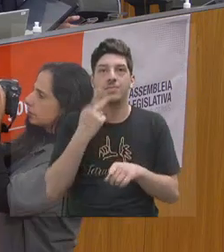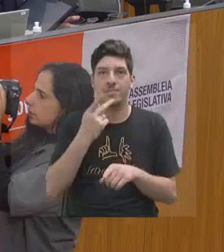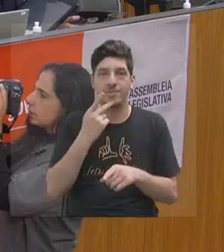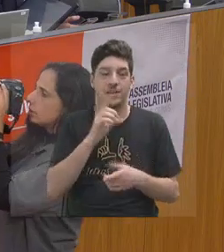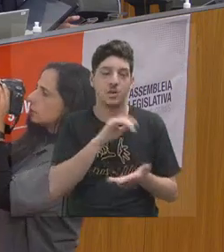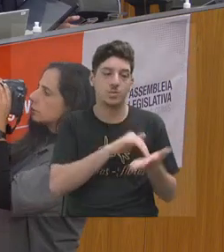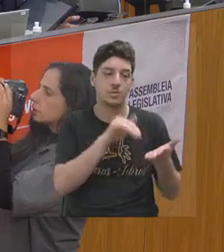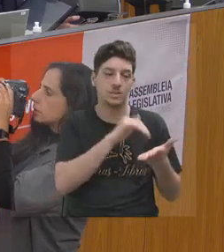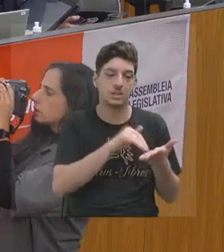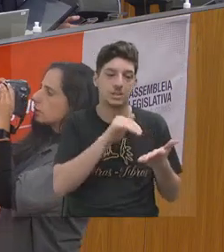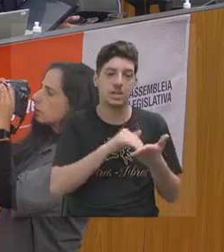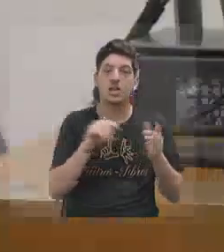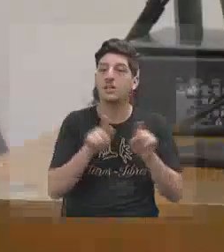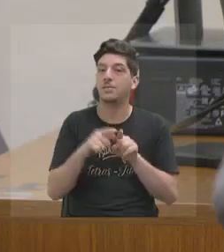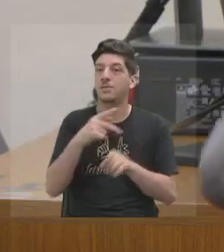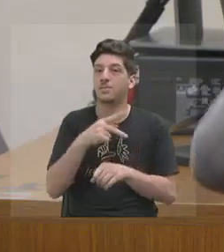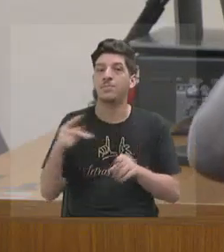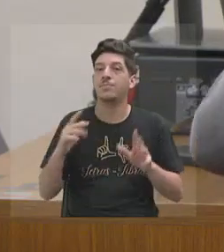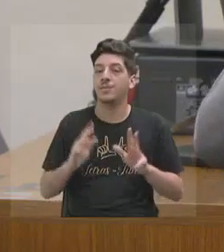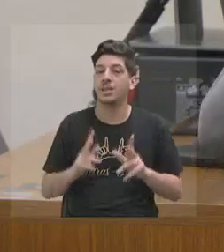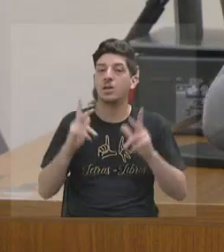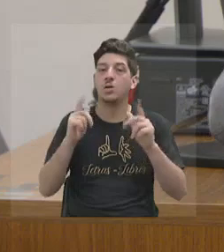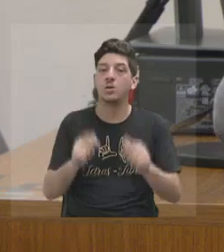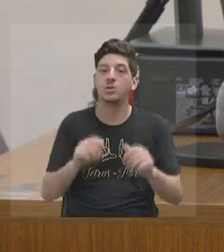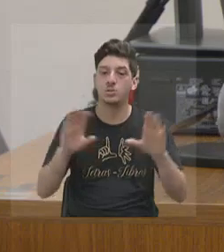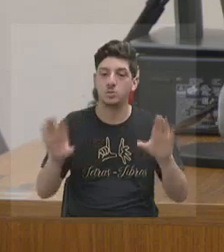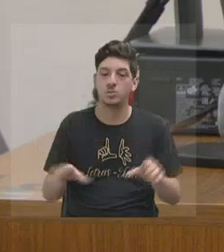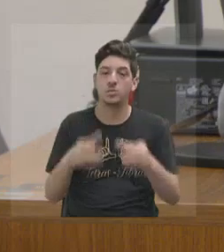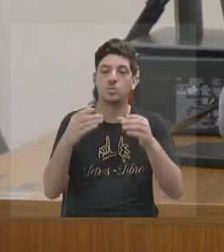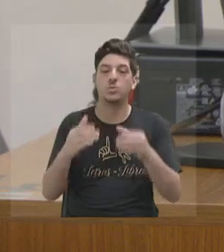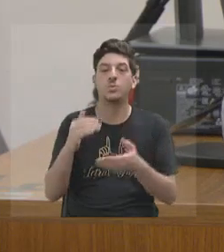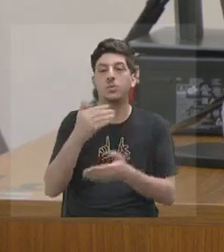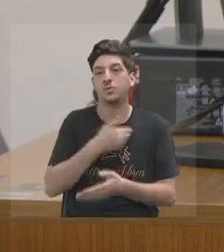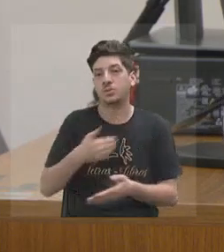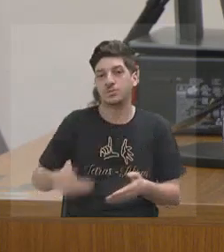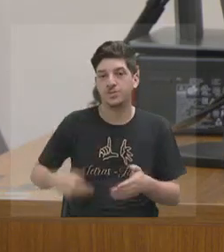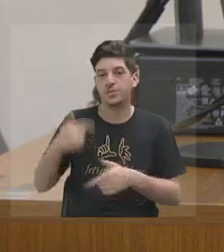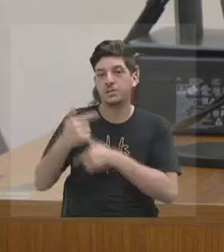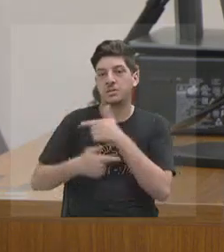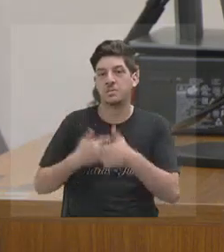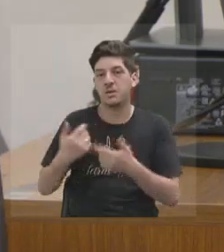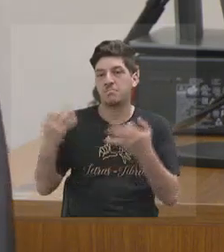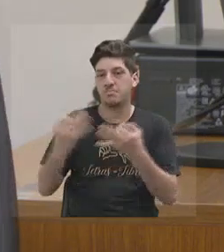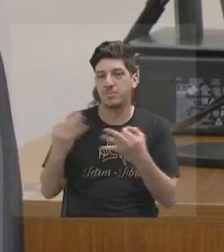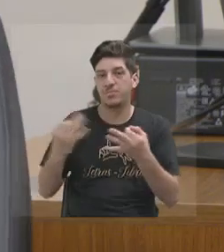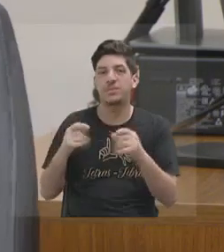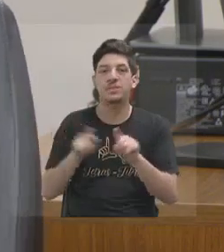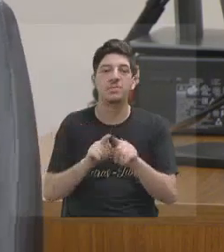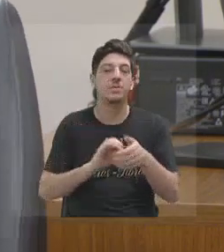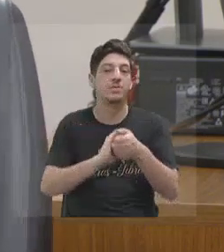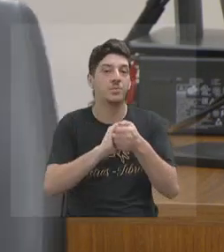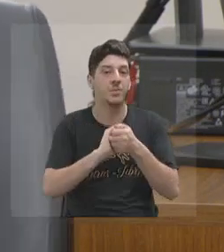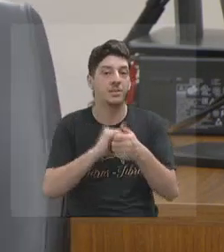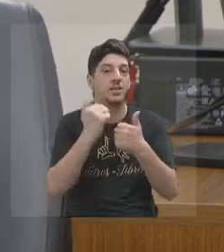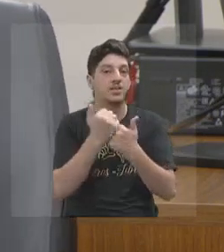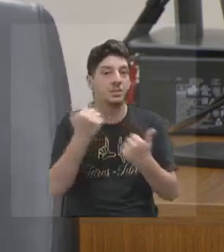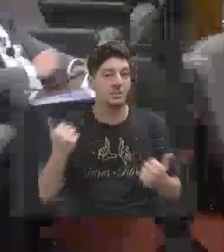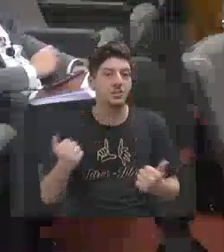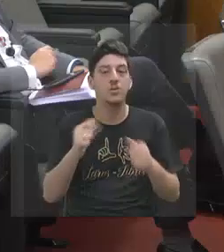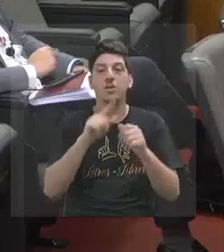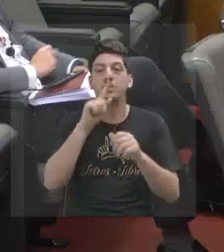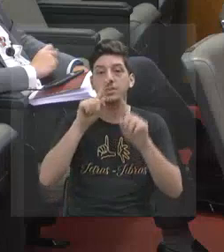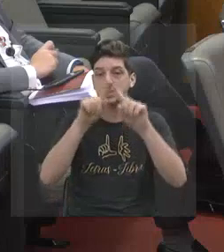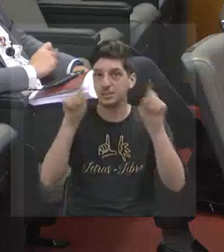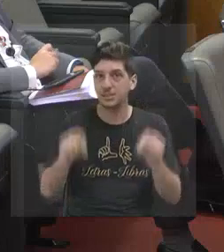secretariado e os presidentes, mas todo o corpo do governo tem feito um bom trabalho, cumprimento aqui os diretores e servidores da Rede